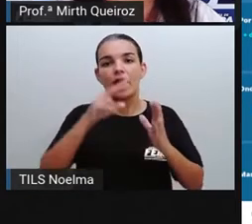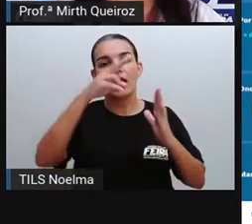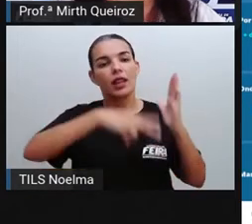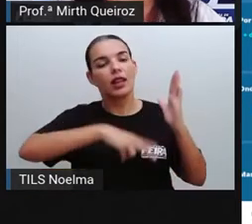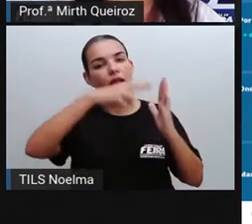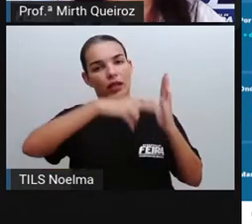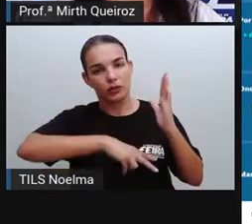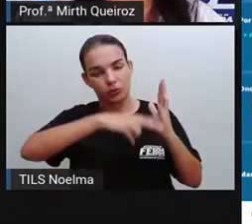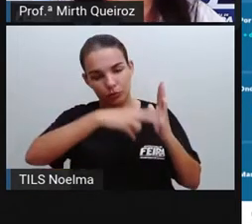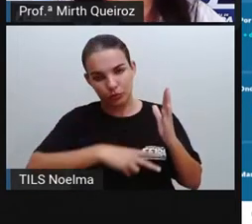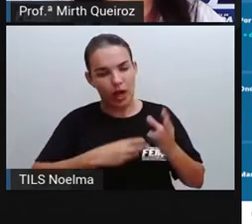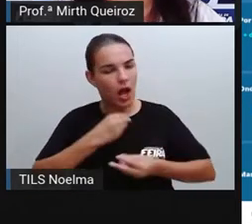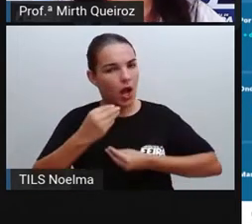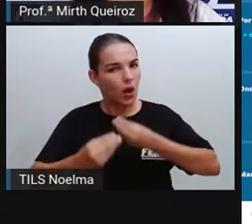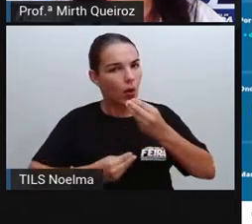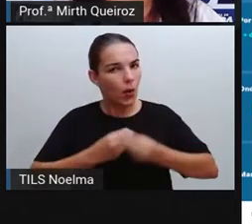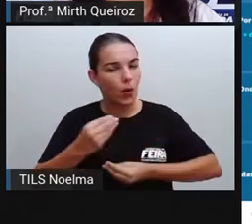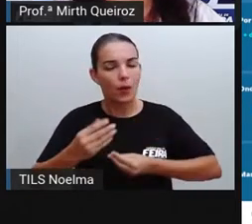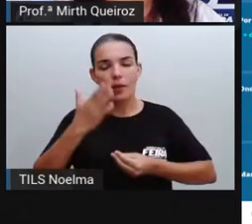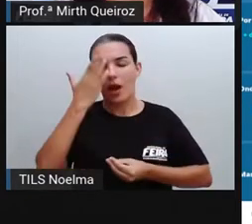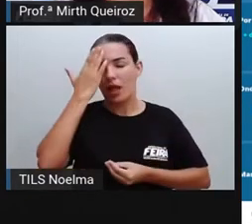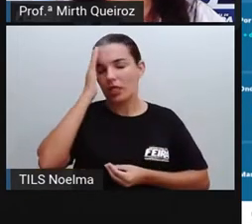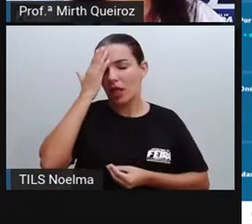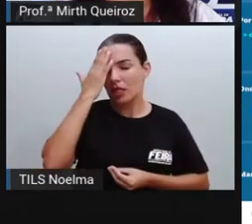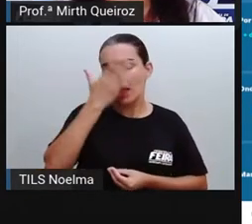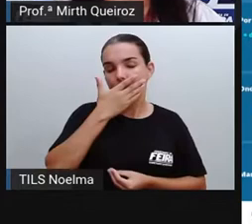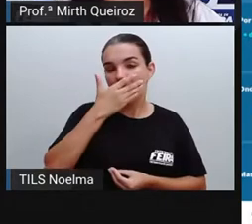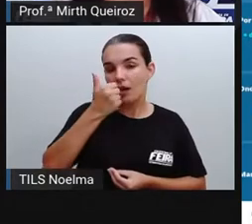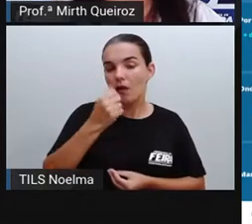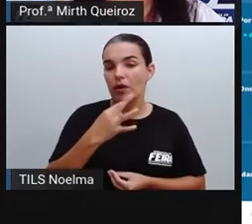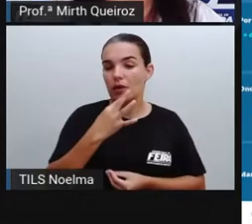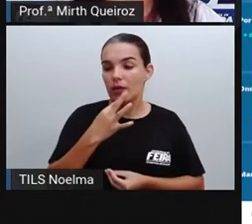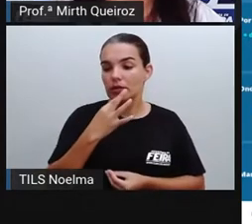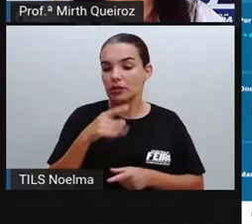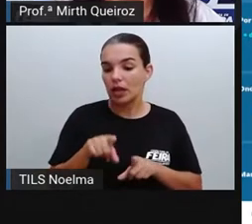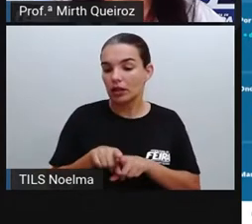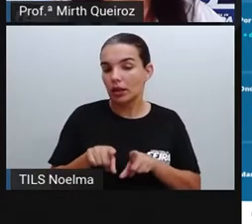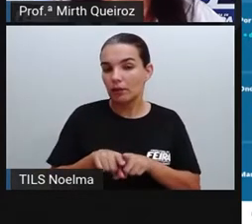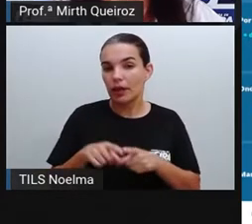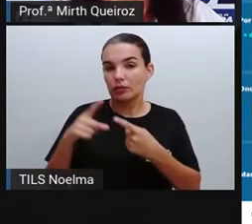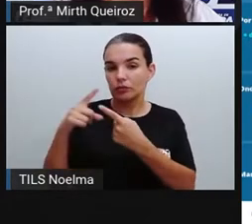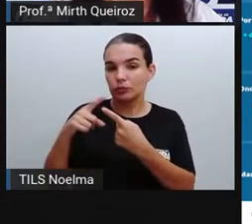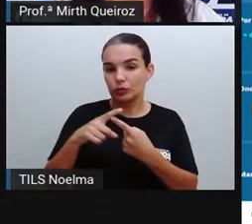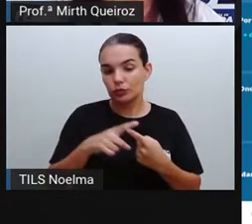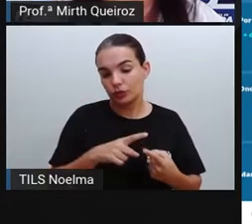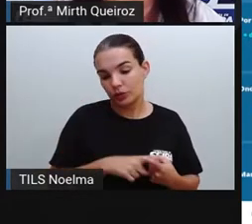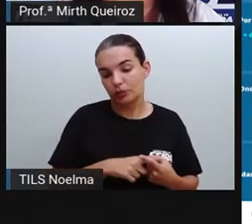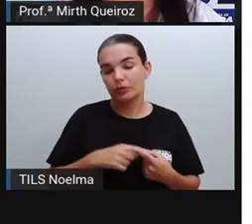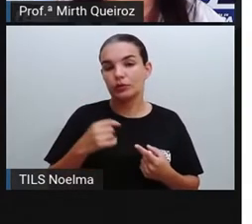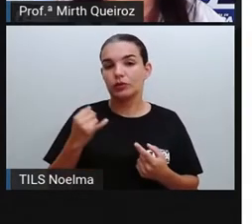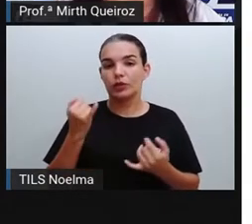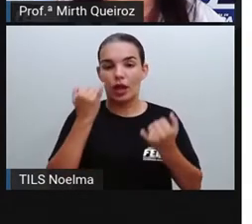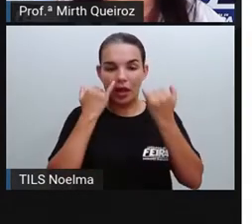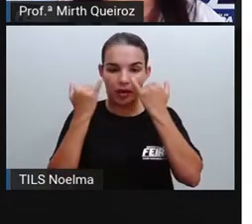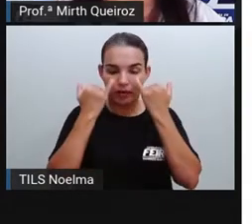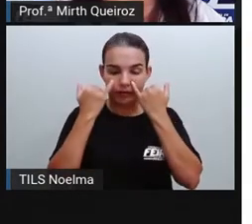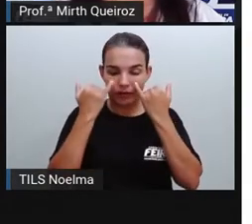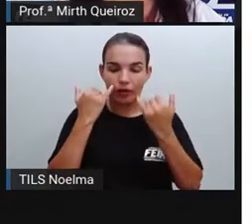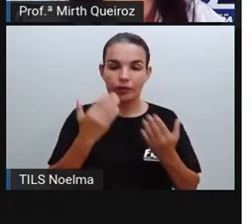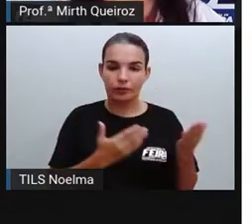desses infográficos e a gente vai compreender também, conhecer os tipos de infográficos que a gente tem, certo?